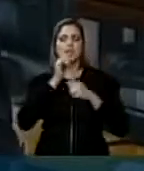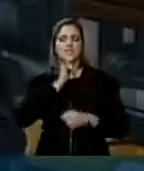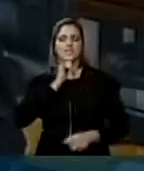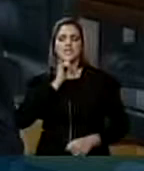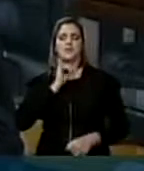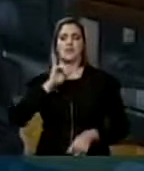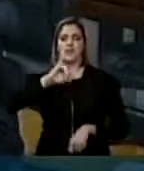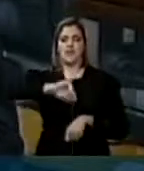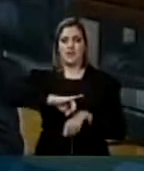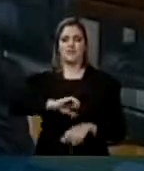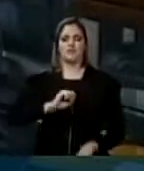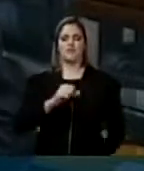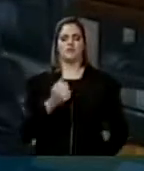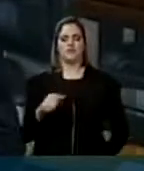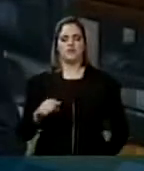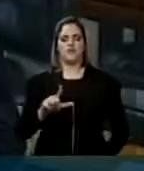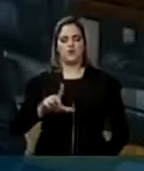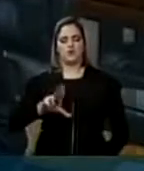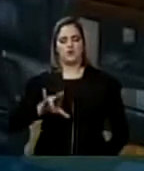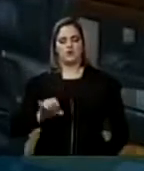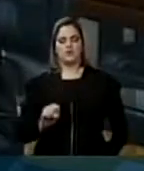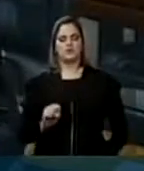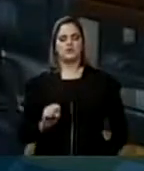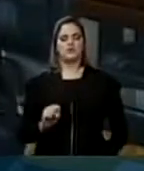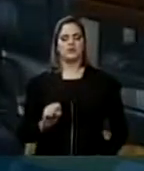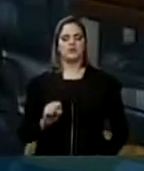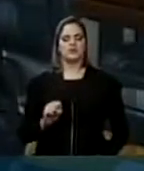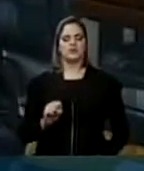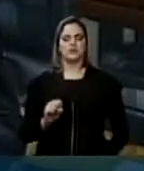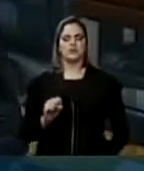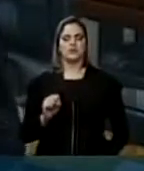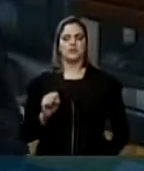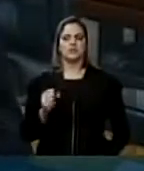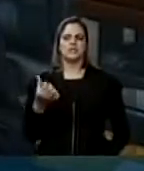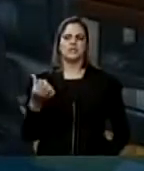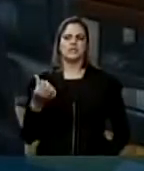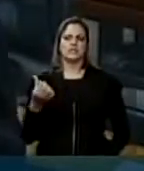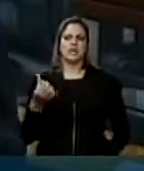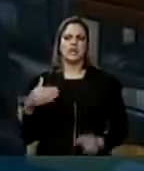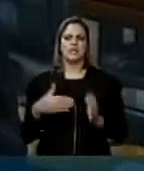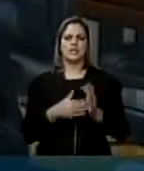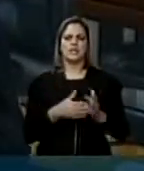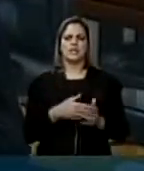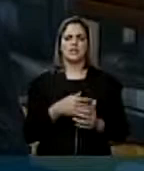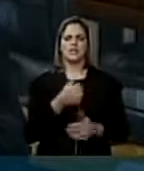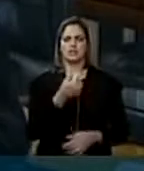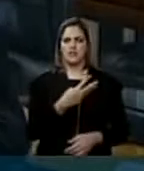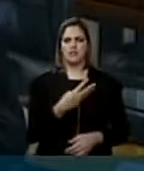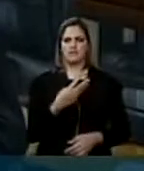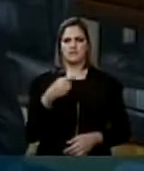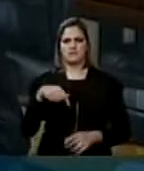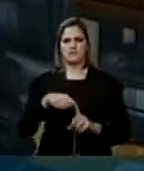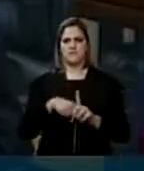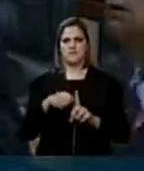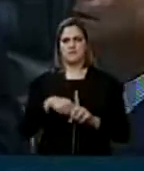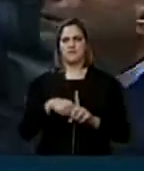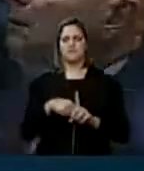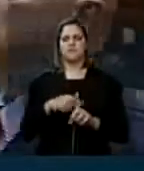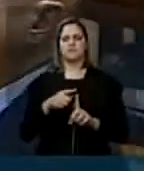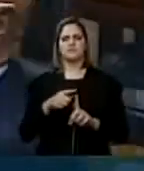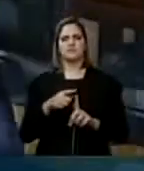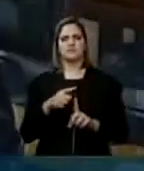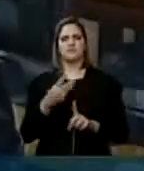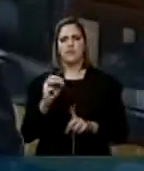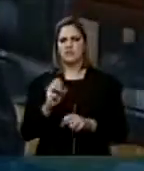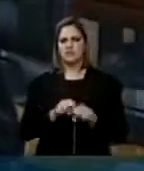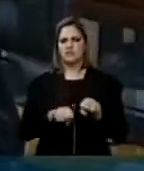capital, São Luís do Maranhão, do dia 6 ao dia 13 desse mês, foram mais de 30 assassinatos. Durante o mês de